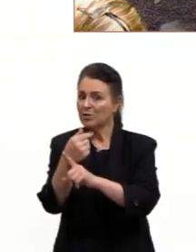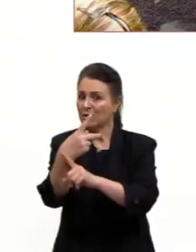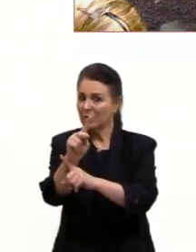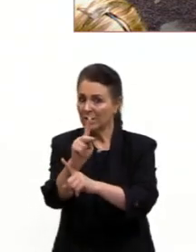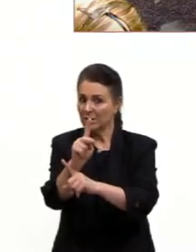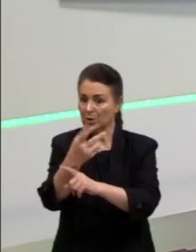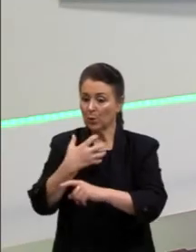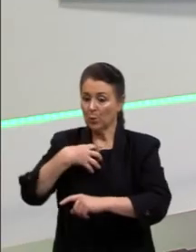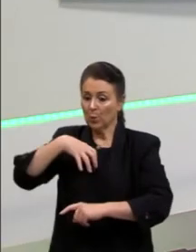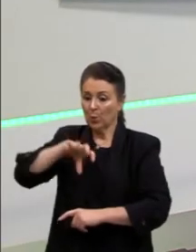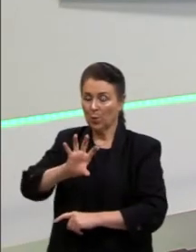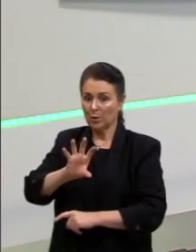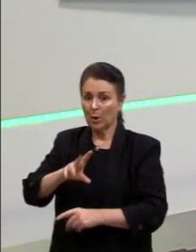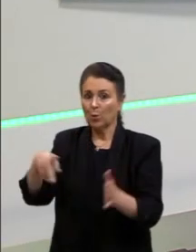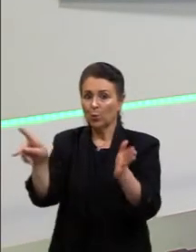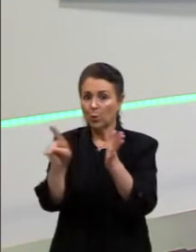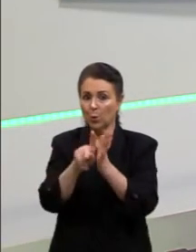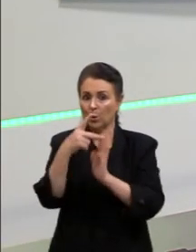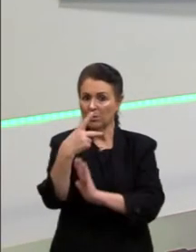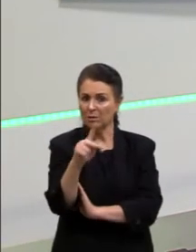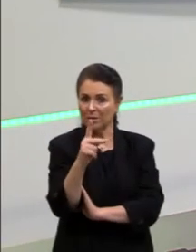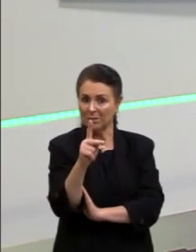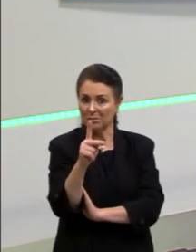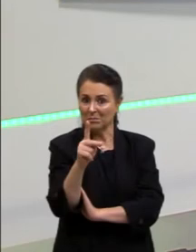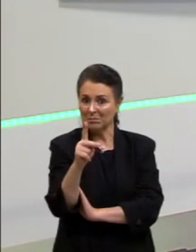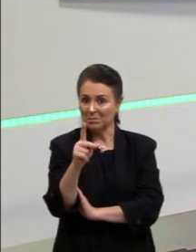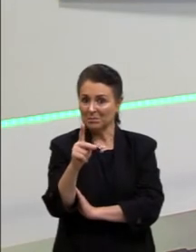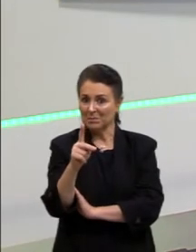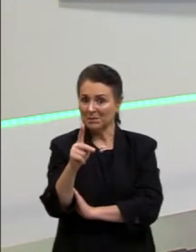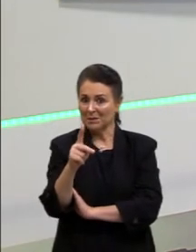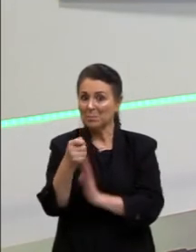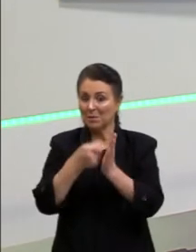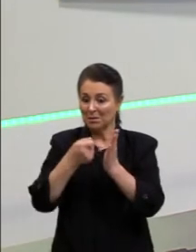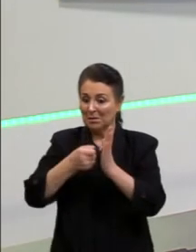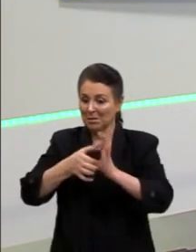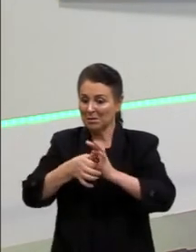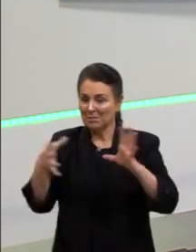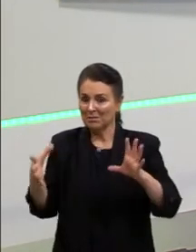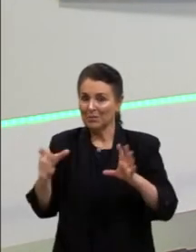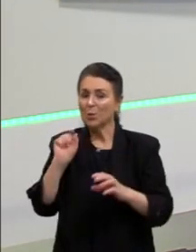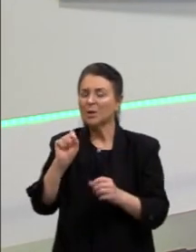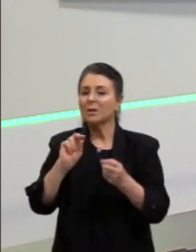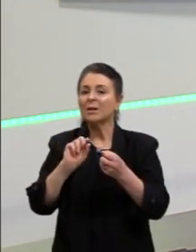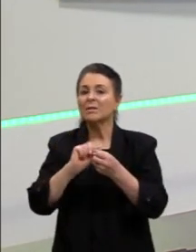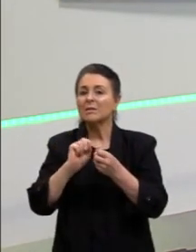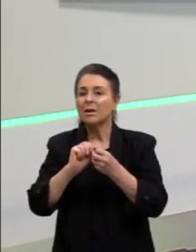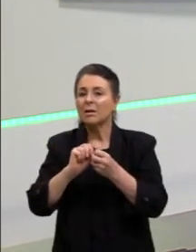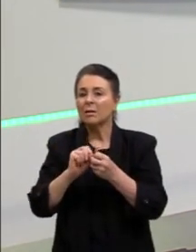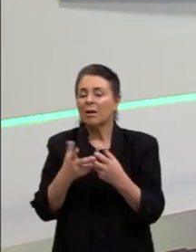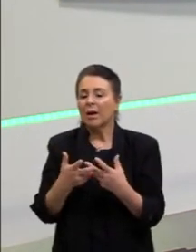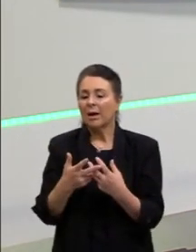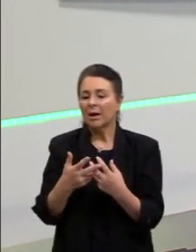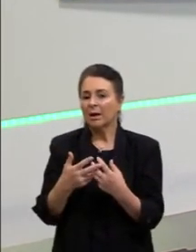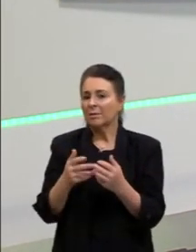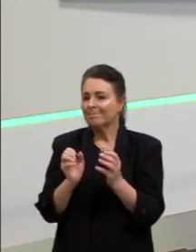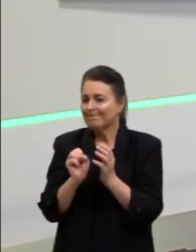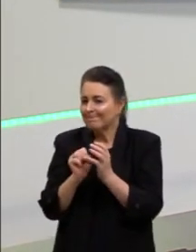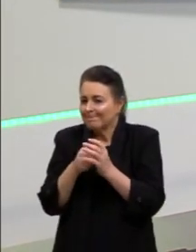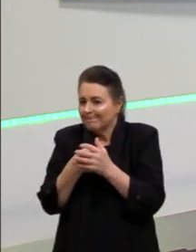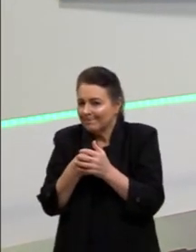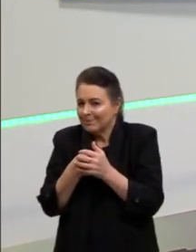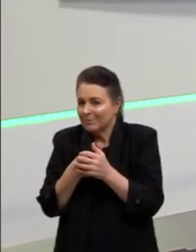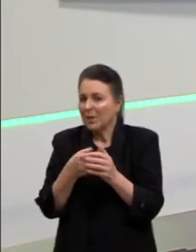escravos, para lutar contra a escravidão e para se libertar. Então, que eles faziam? Eles disfarçavam a luta